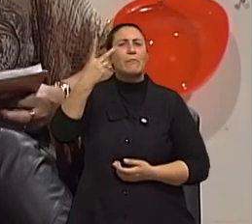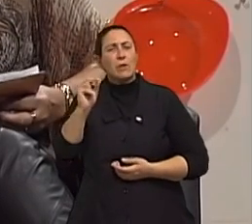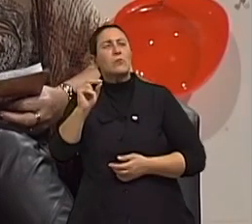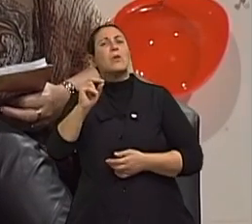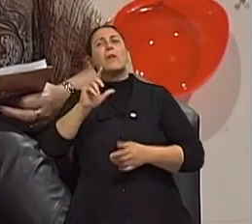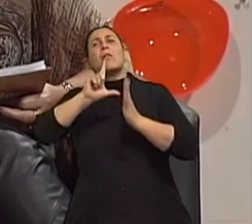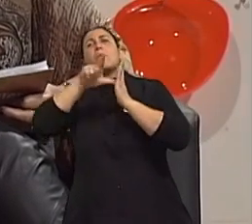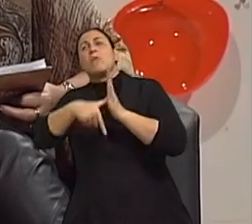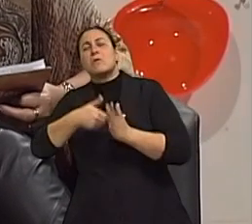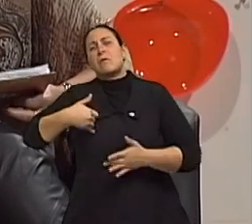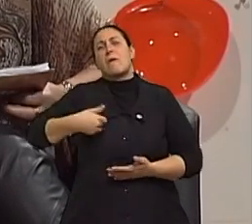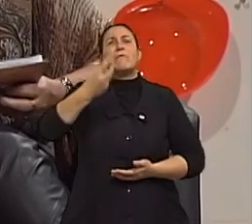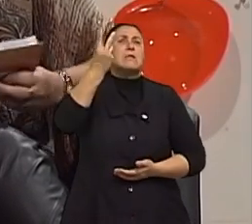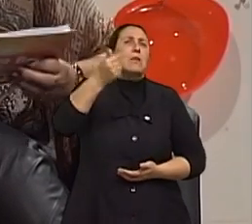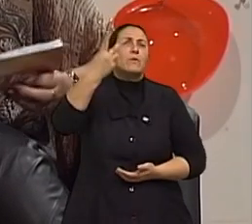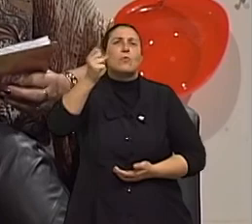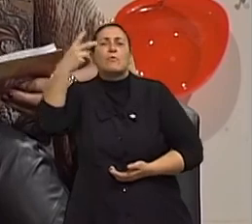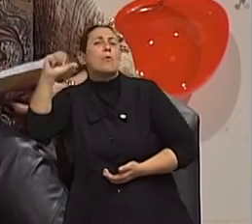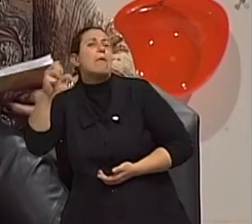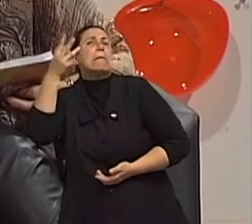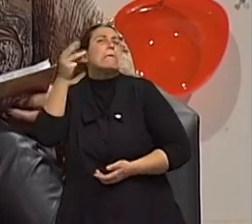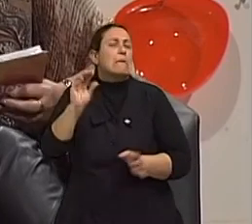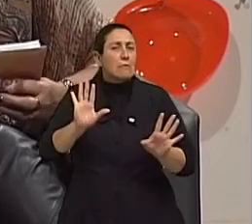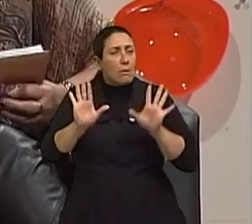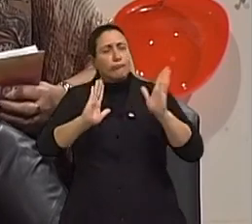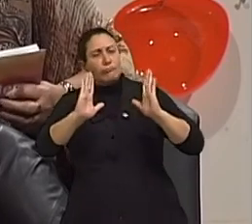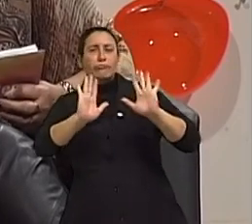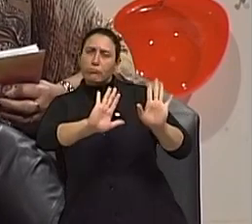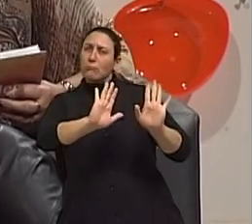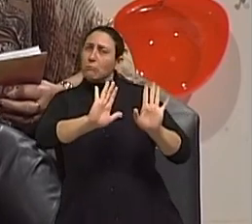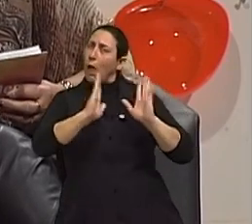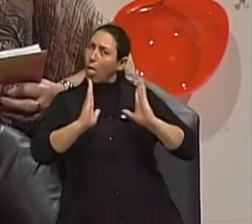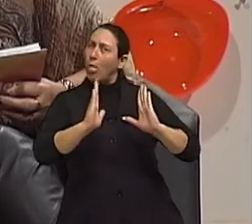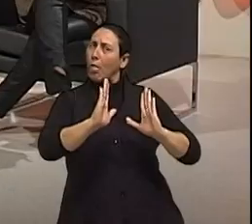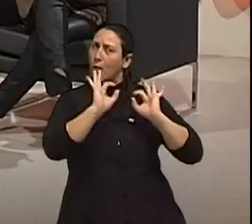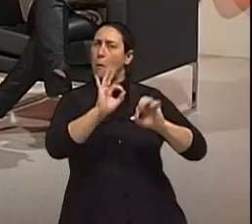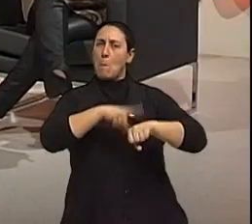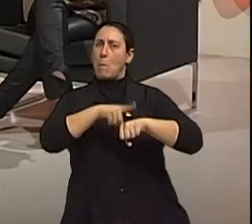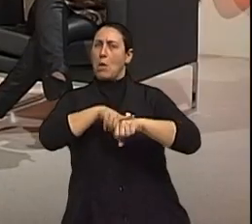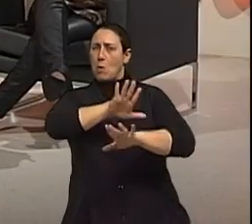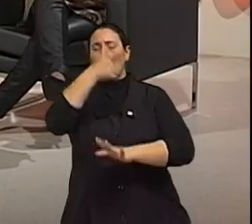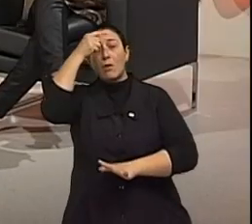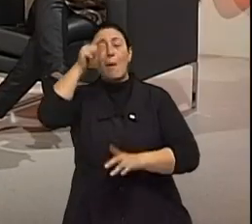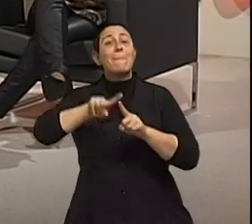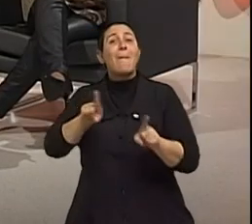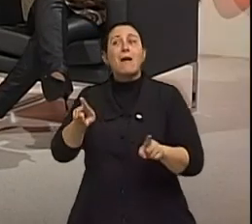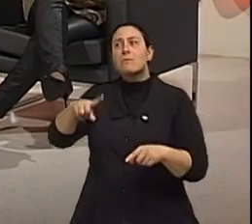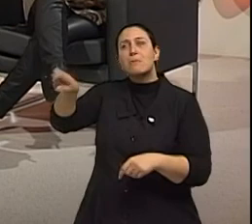30, mas eles ainda estão dentro daquela faixa esperada de estarem na universidade. Então, me parece que o